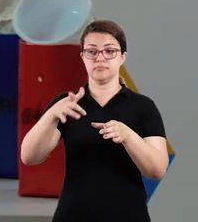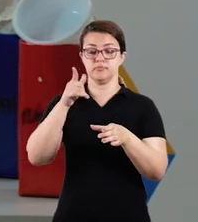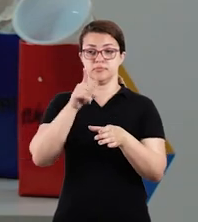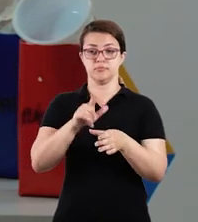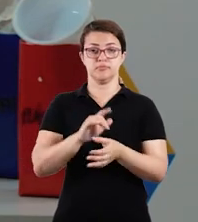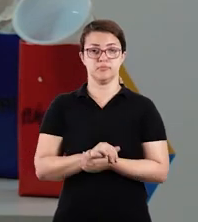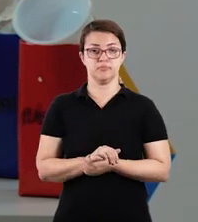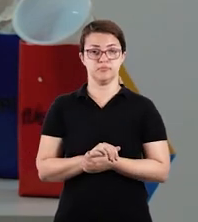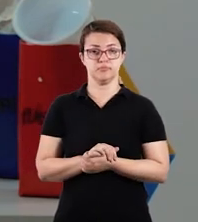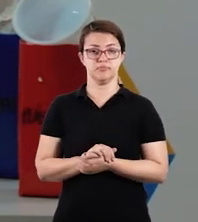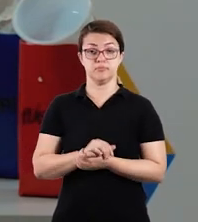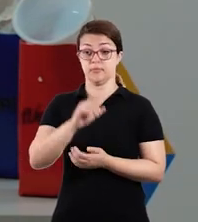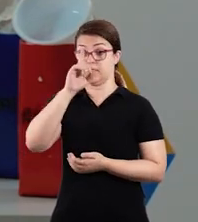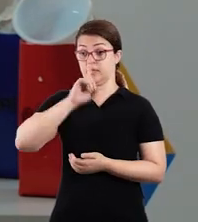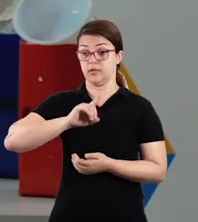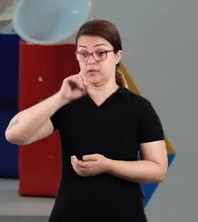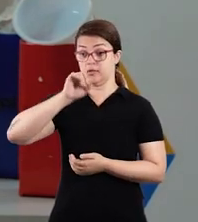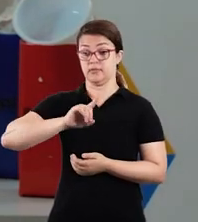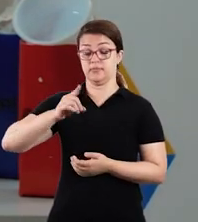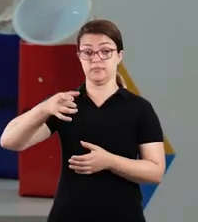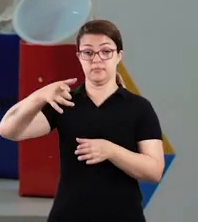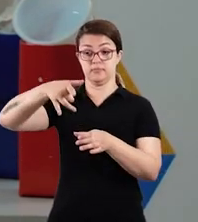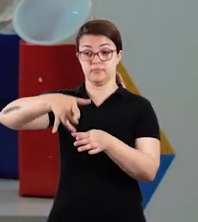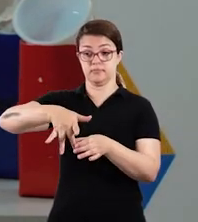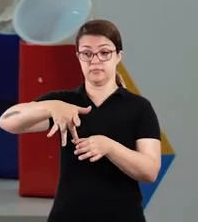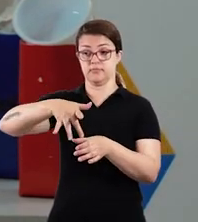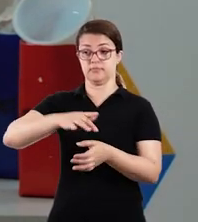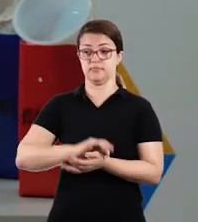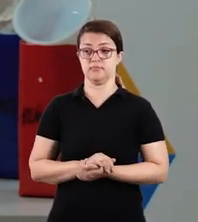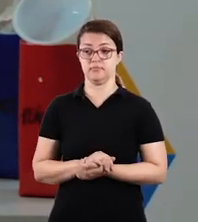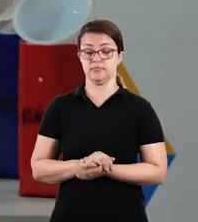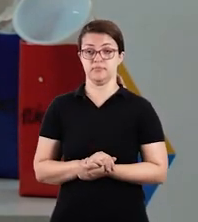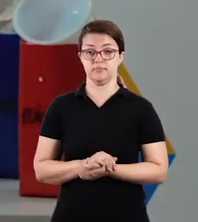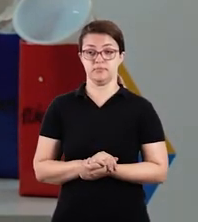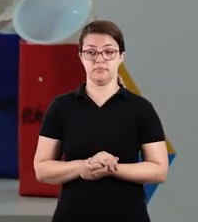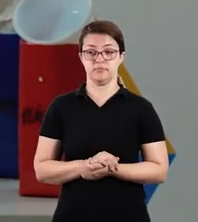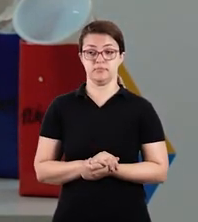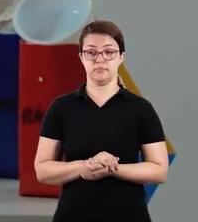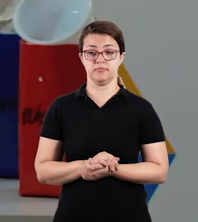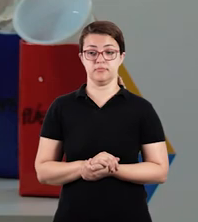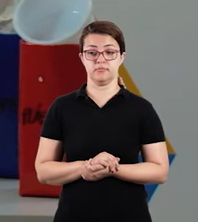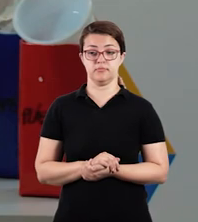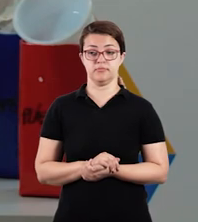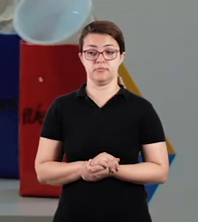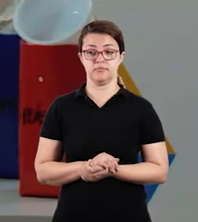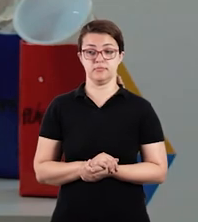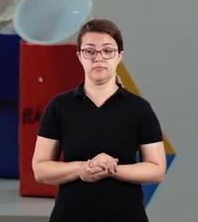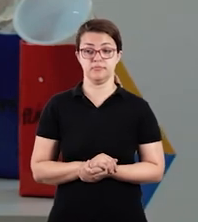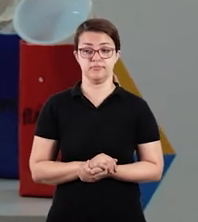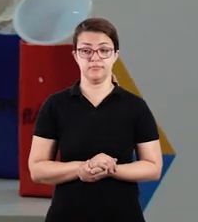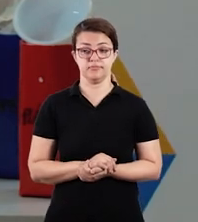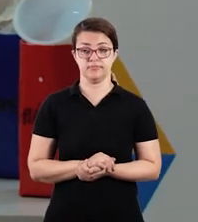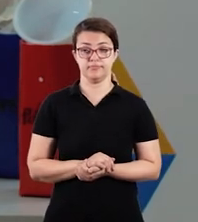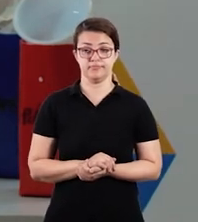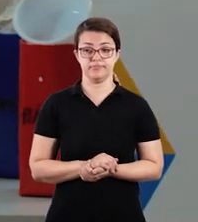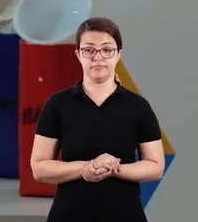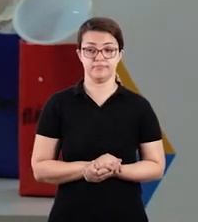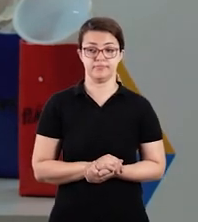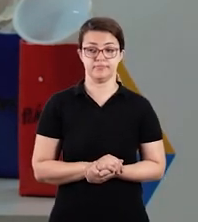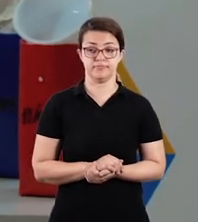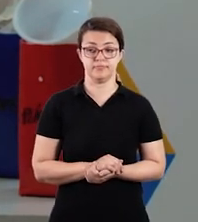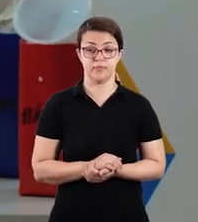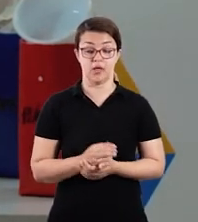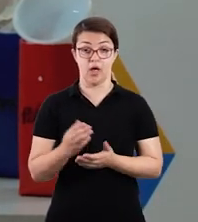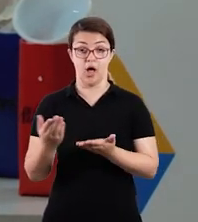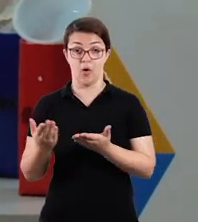Ah, acertou quem disse na amarela. Então, vamos jogar o nosso metal aqui, ó. Fora. Na latinha amarela. A latinha,